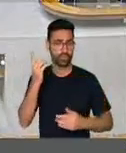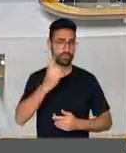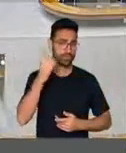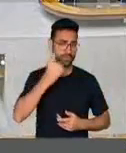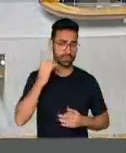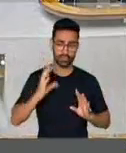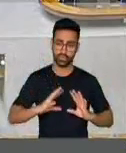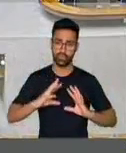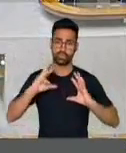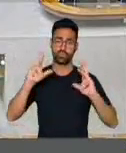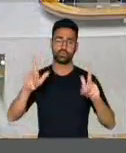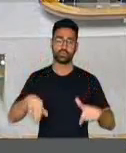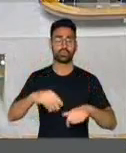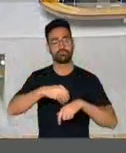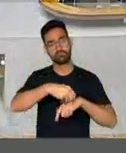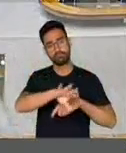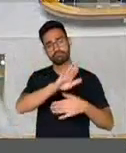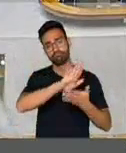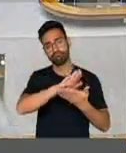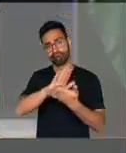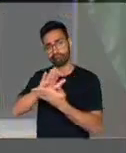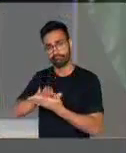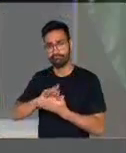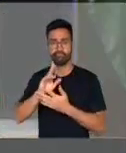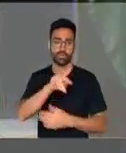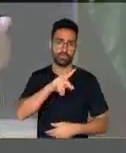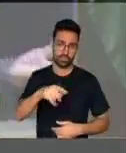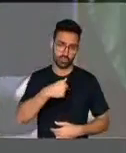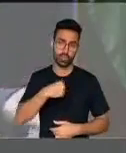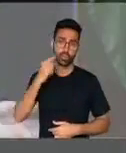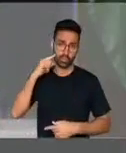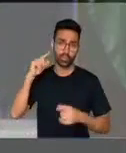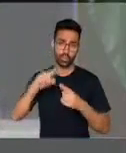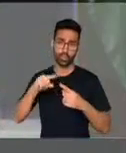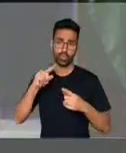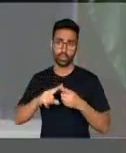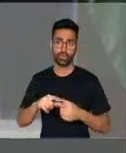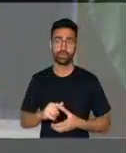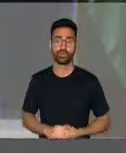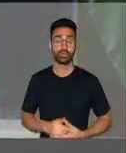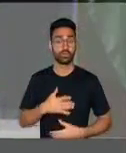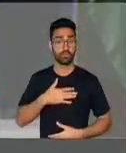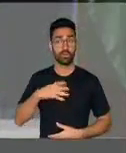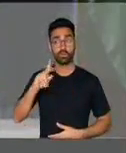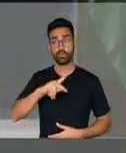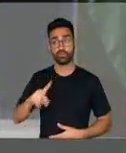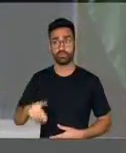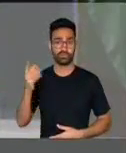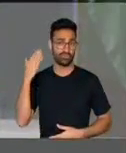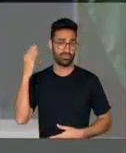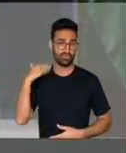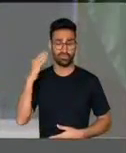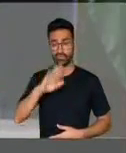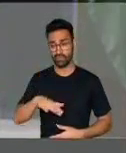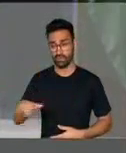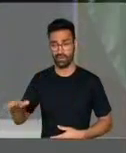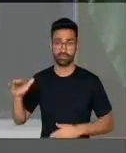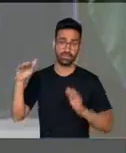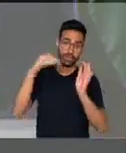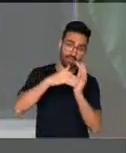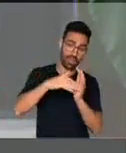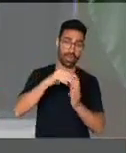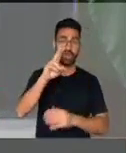trouxeram aqui homenagens aos professores, aos meus professores desde a infância até a universidade,